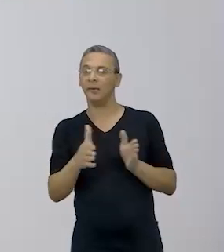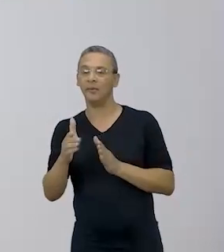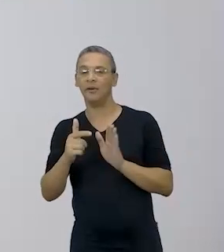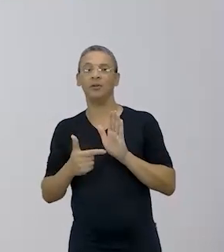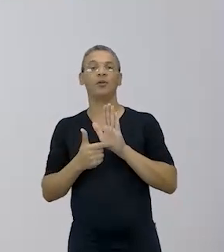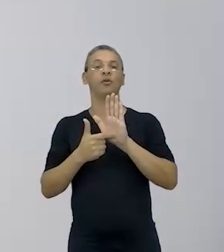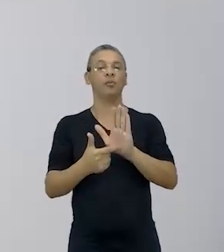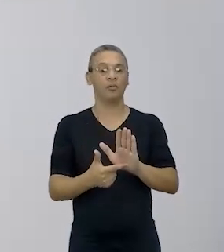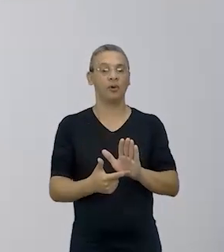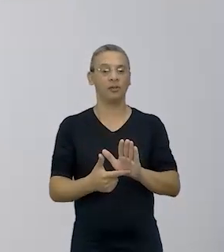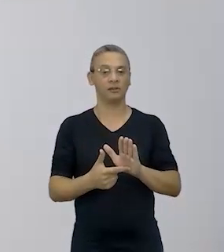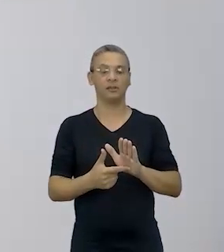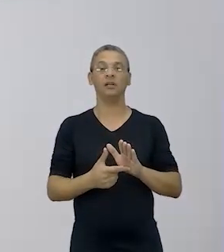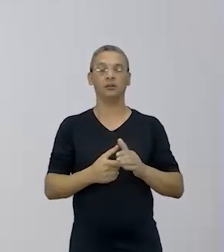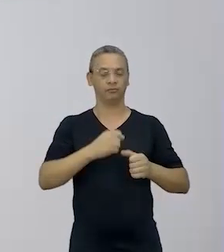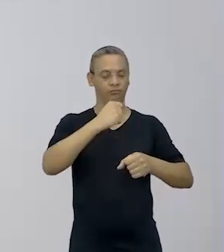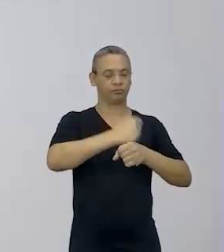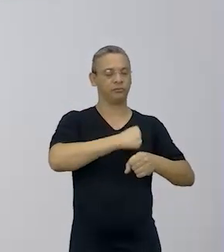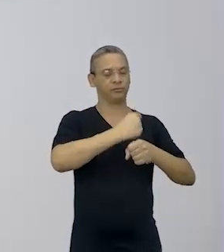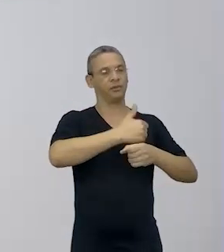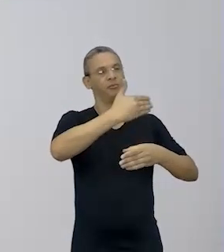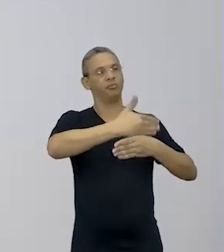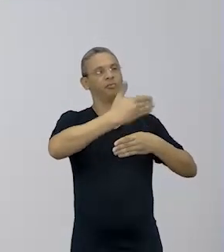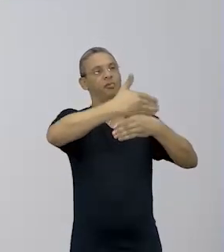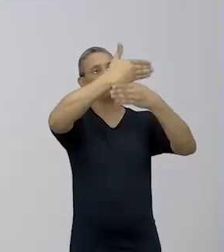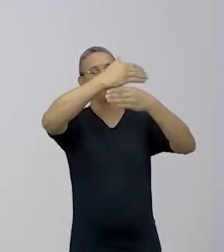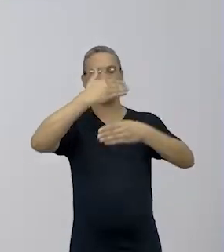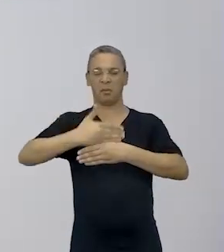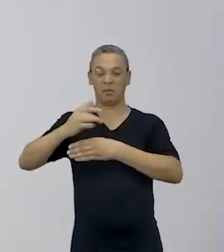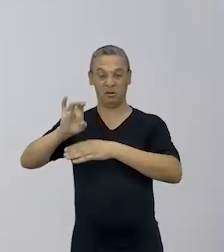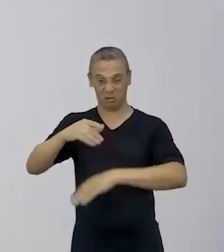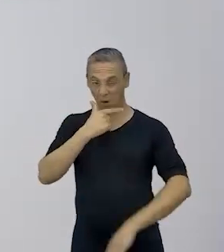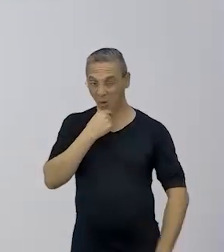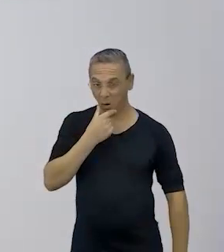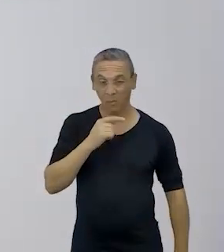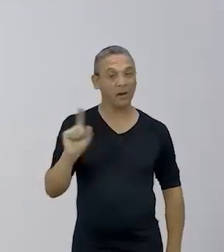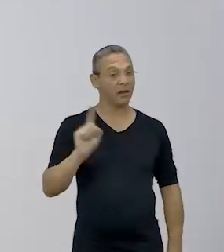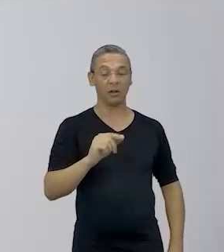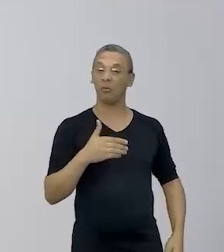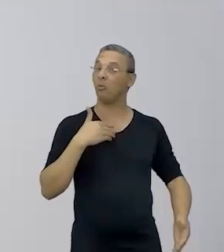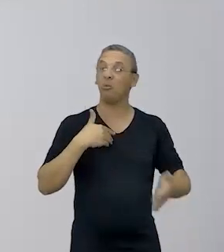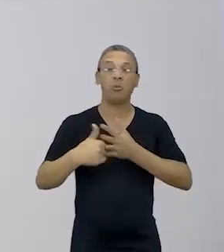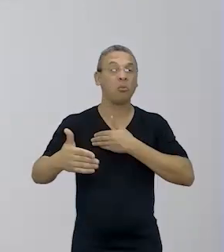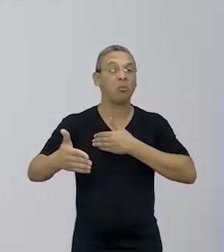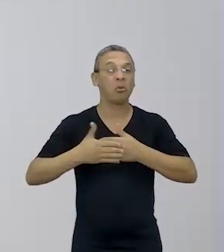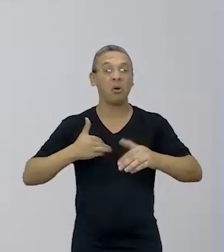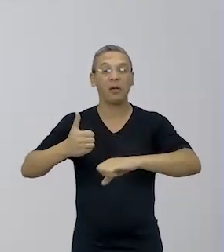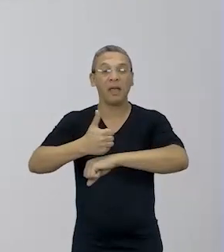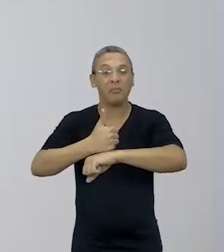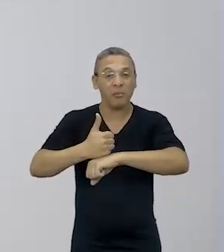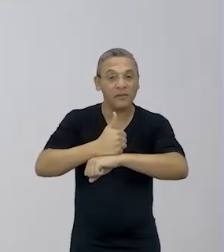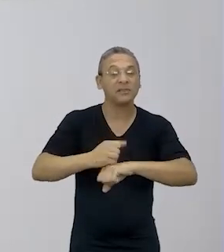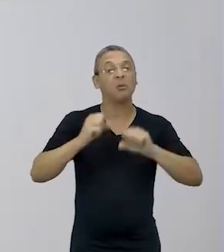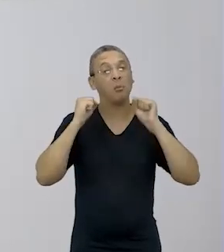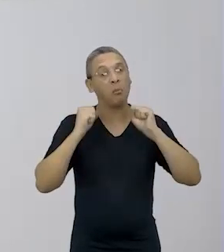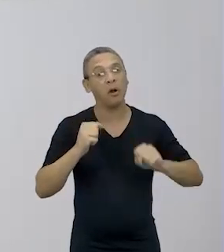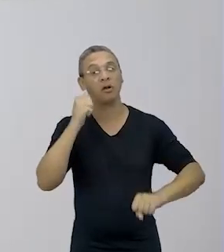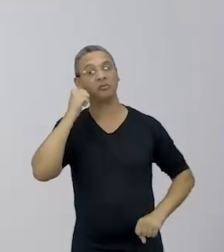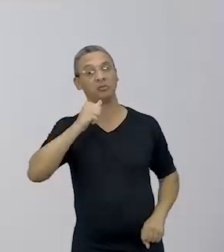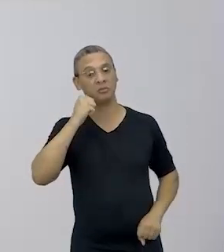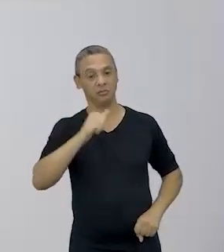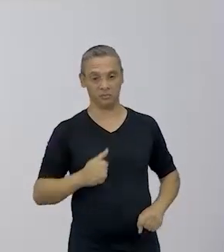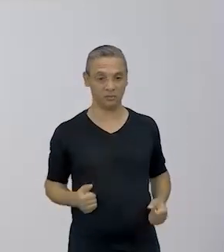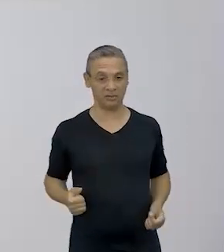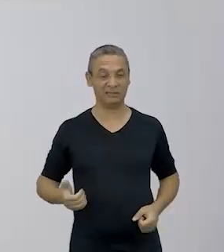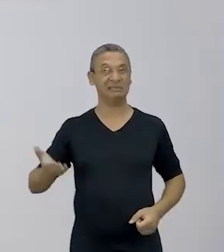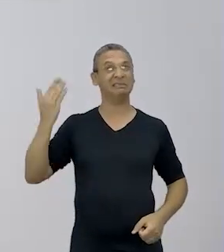a construção civil não se limita ao gênero masculino. Aliás, profissão nenhuma, viu, pessoal? Tira essa onda da sua cabeça aí que não tem nada a ver. Isso é